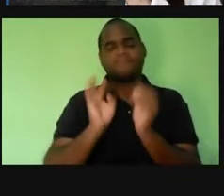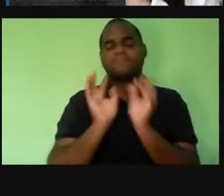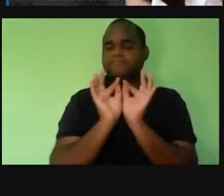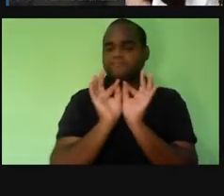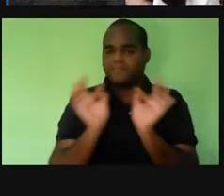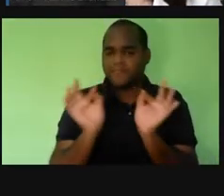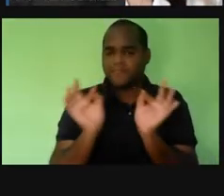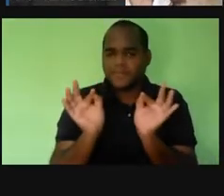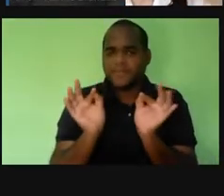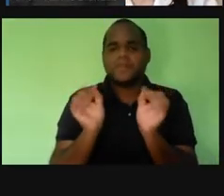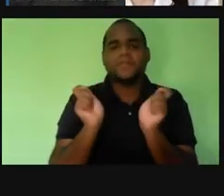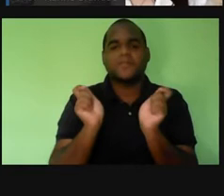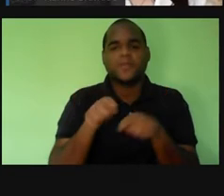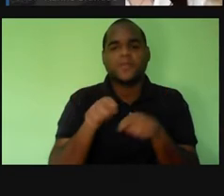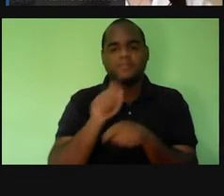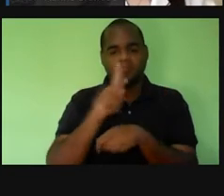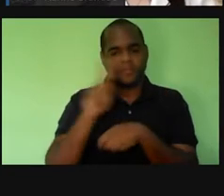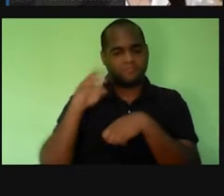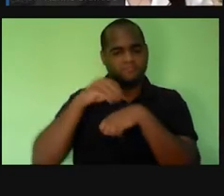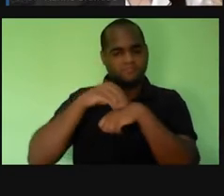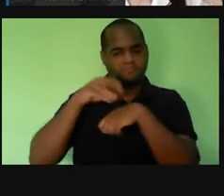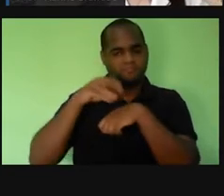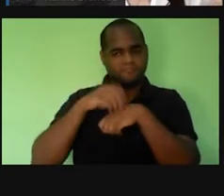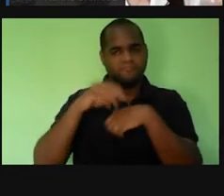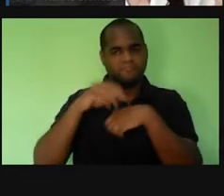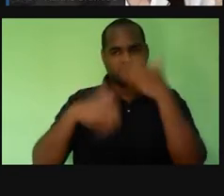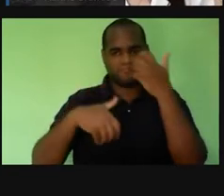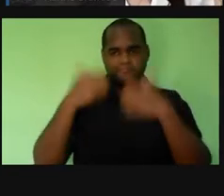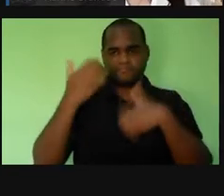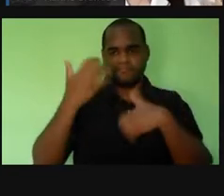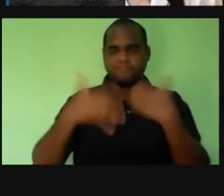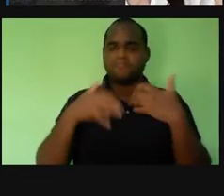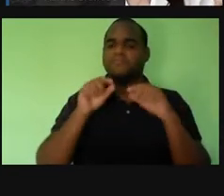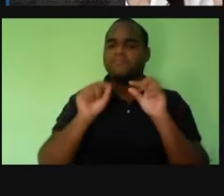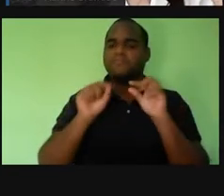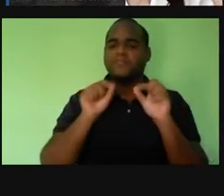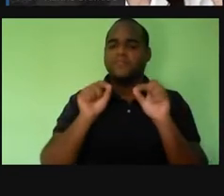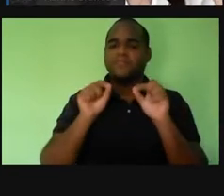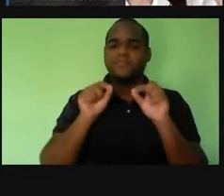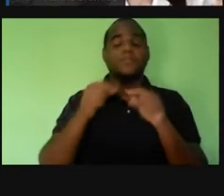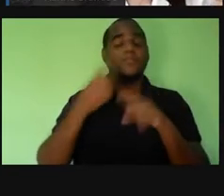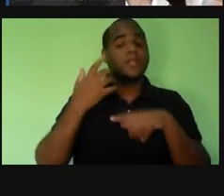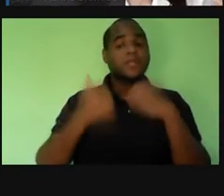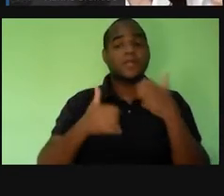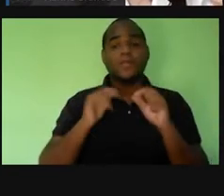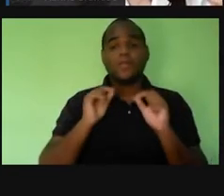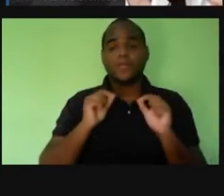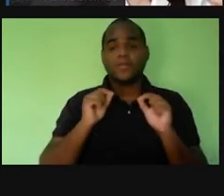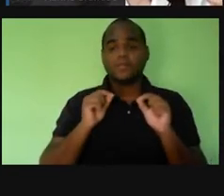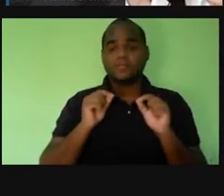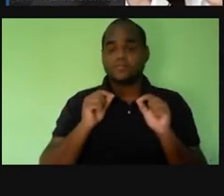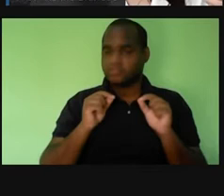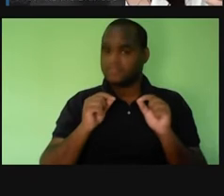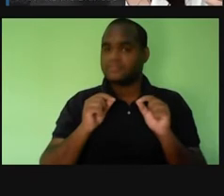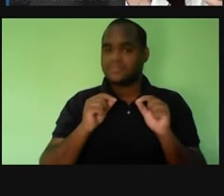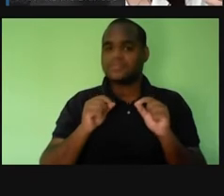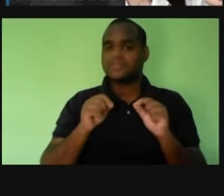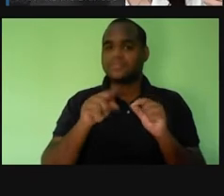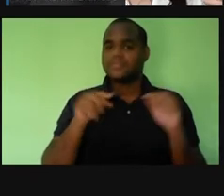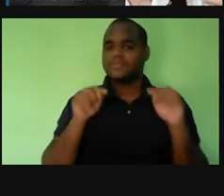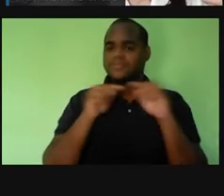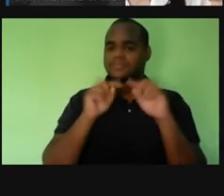simplória que a prova vai estar explicando e vai falar para vocês que o pH, ele vai tratar sobre o quê, né? Ele vai tratar